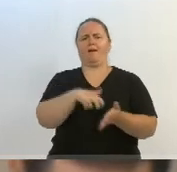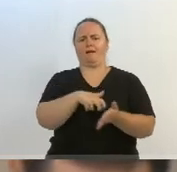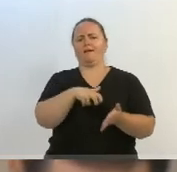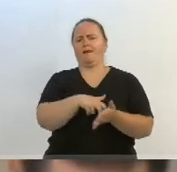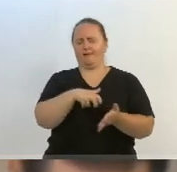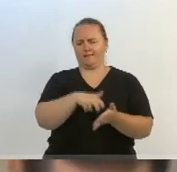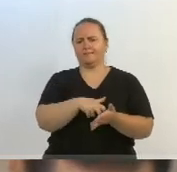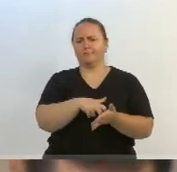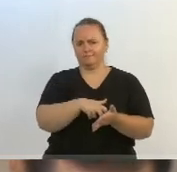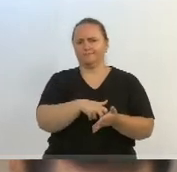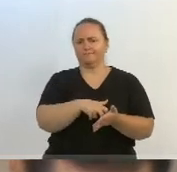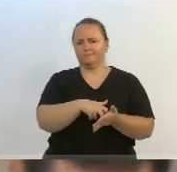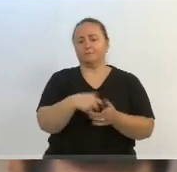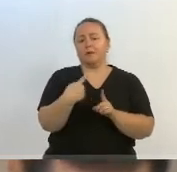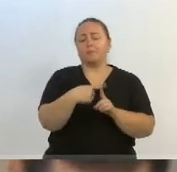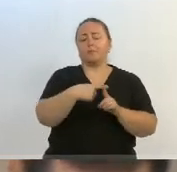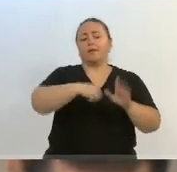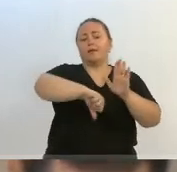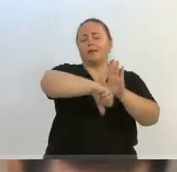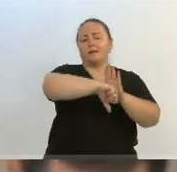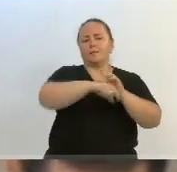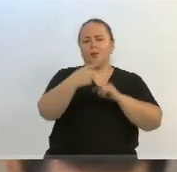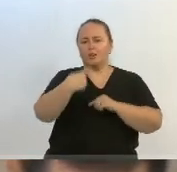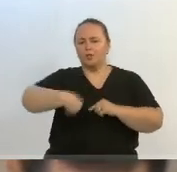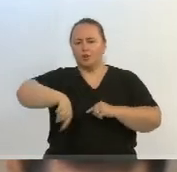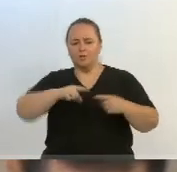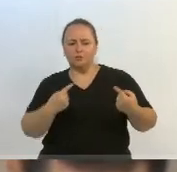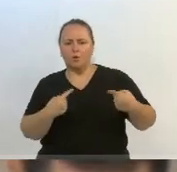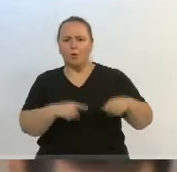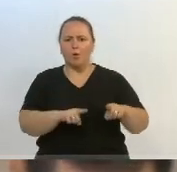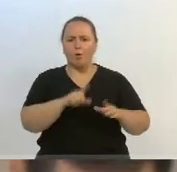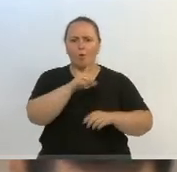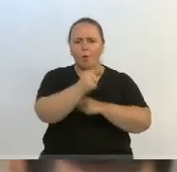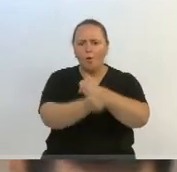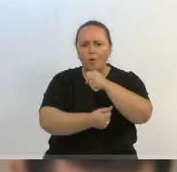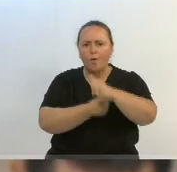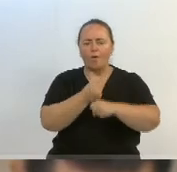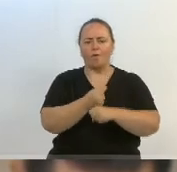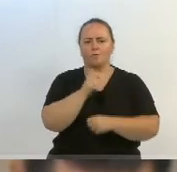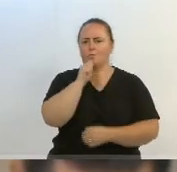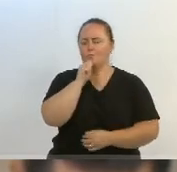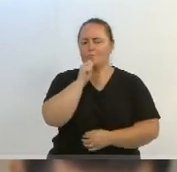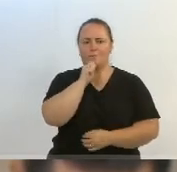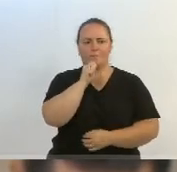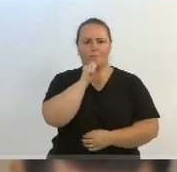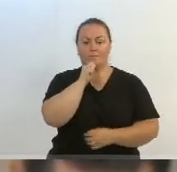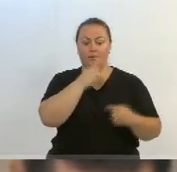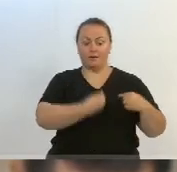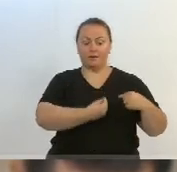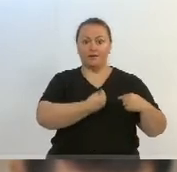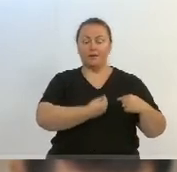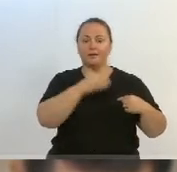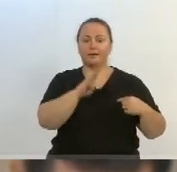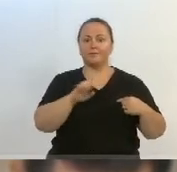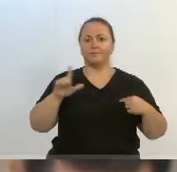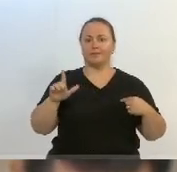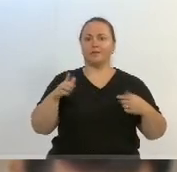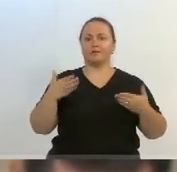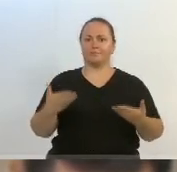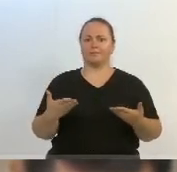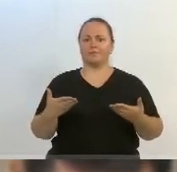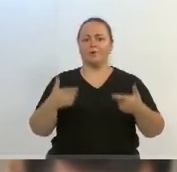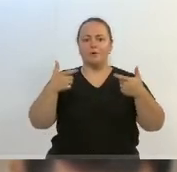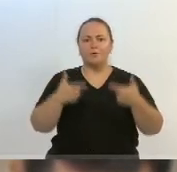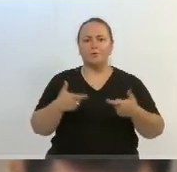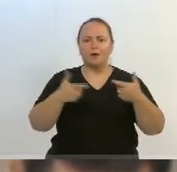Então, nós não podemos ser contra a Lava Jato, muito pelo contrário. Embora a gente esteja aqui em Blumenau, uma cidade que talvez estão